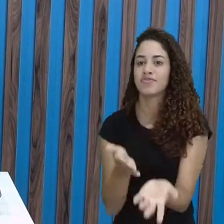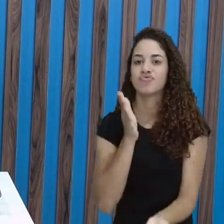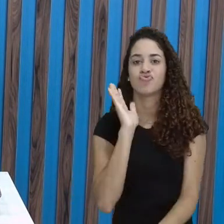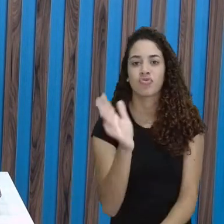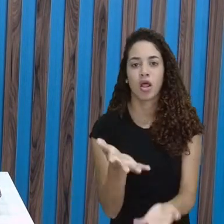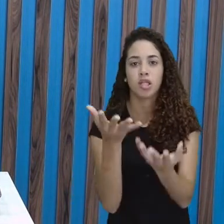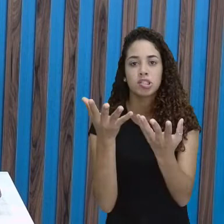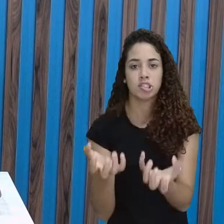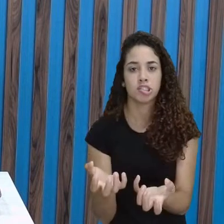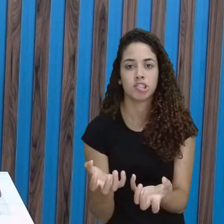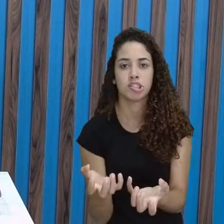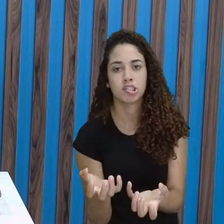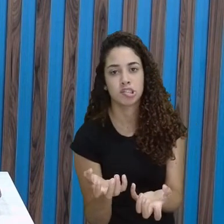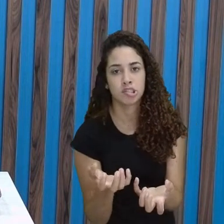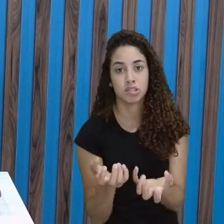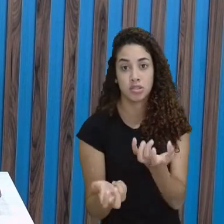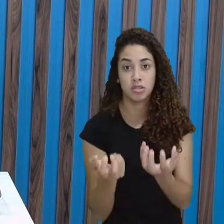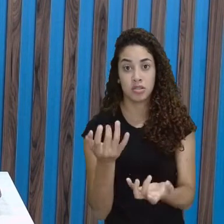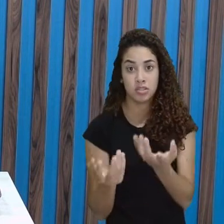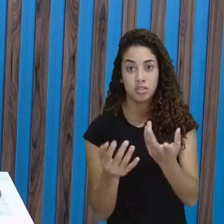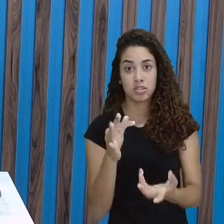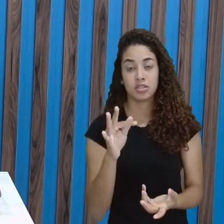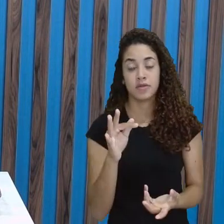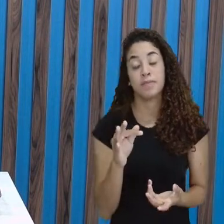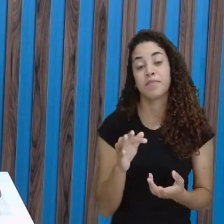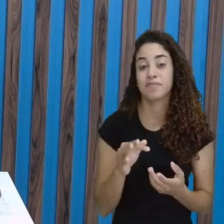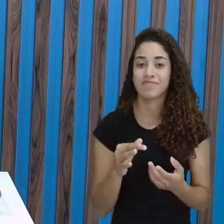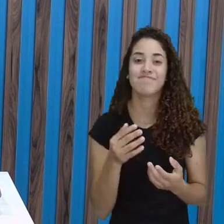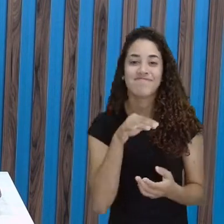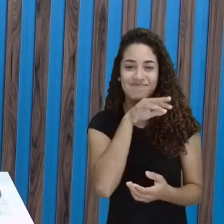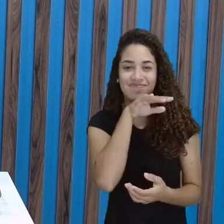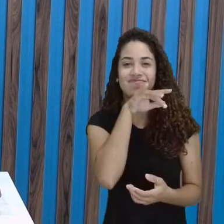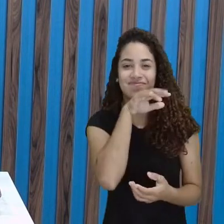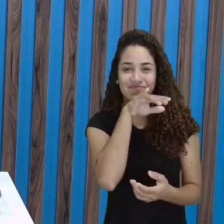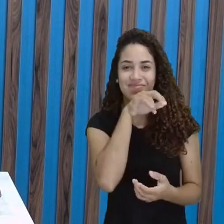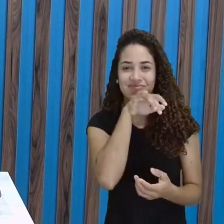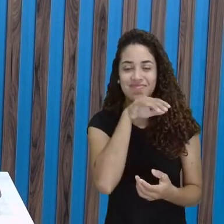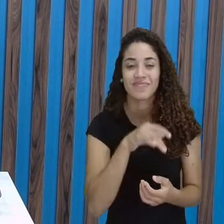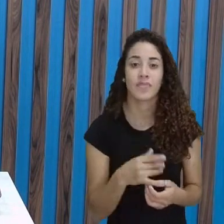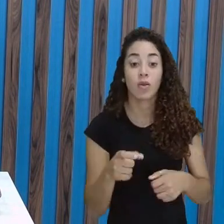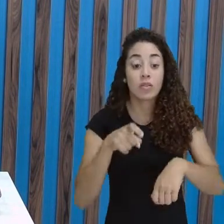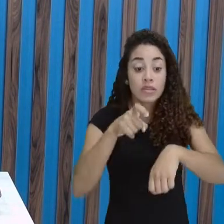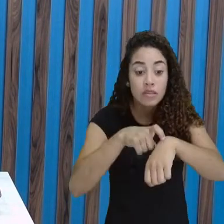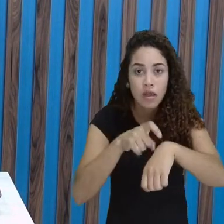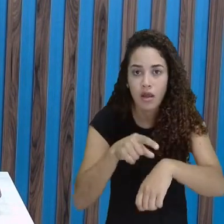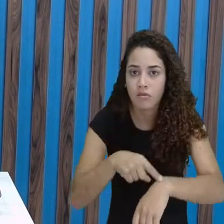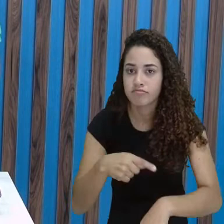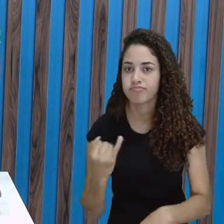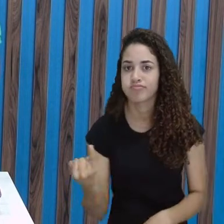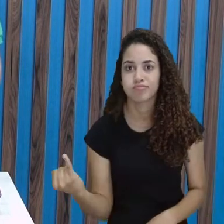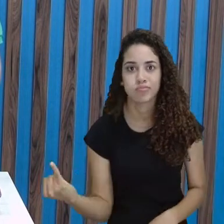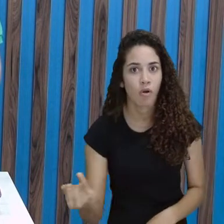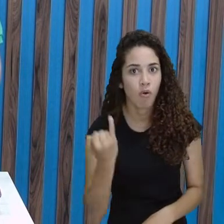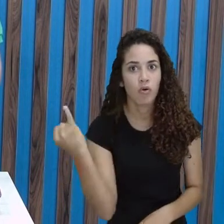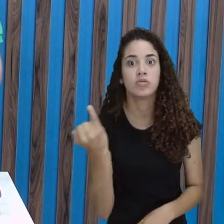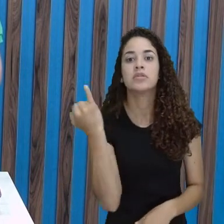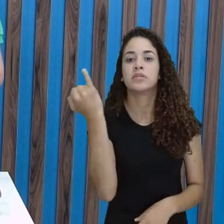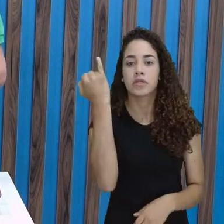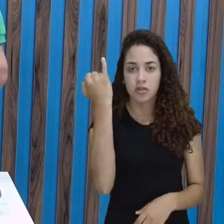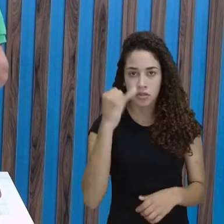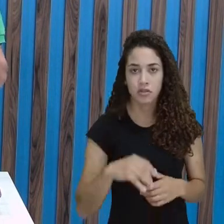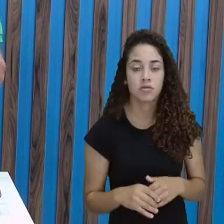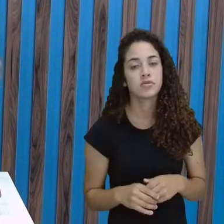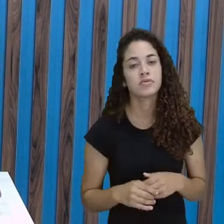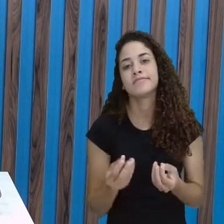professora Casey. Não é, professora Cátia? Queima o bolo. Então, o tempo é importantíssimo, certo?